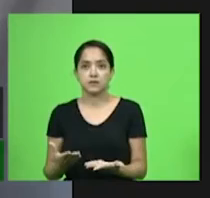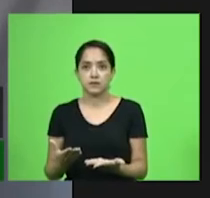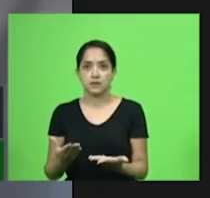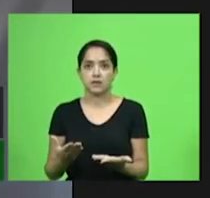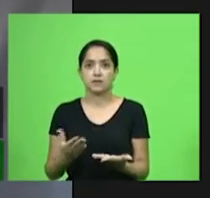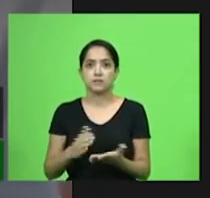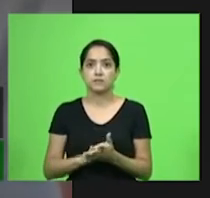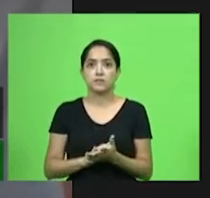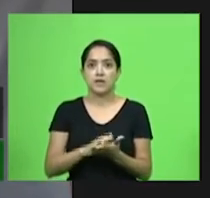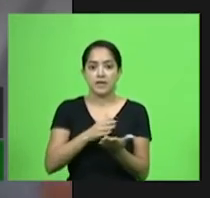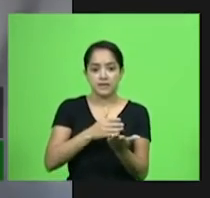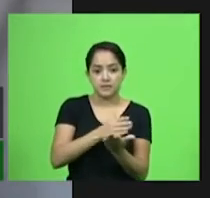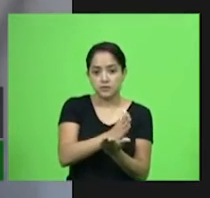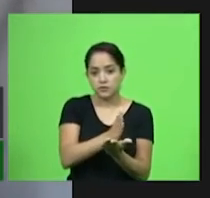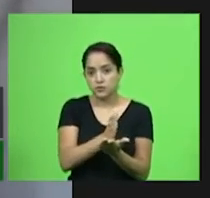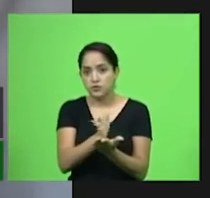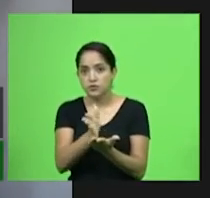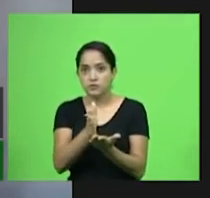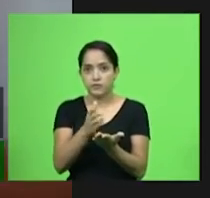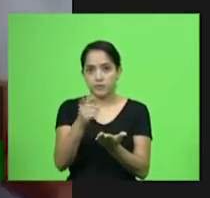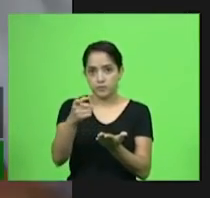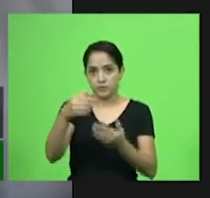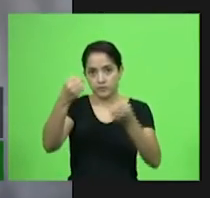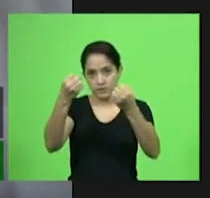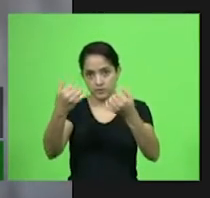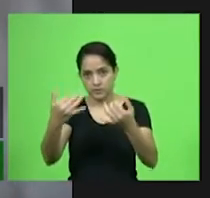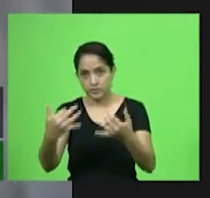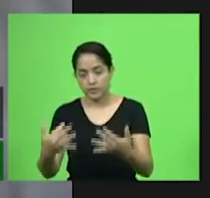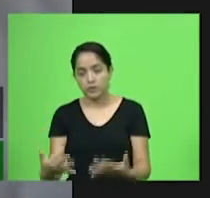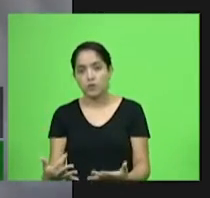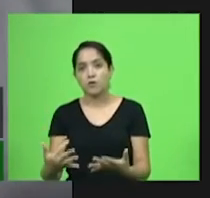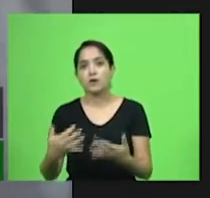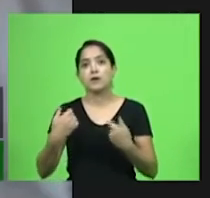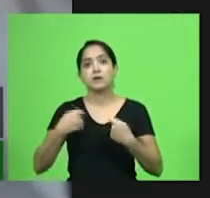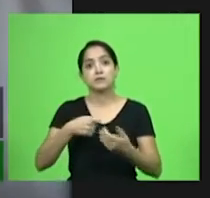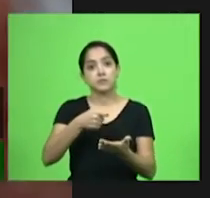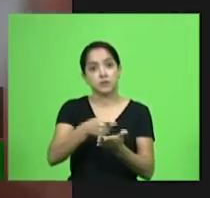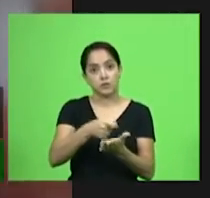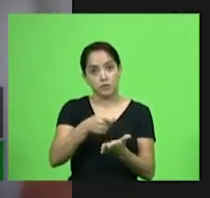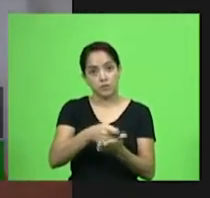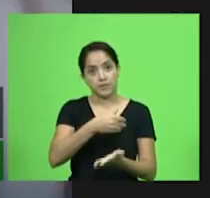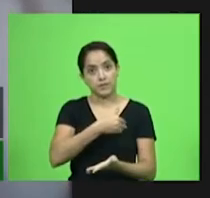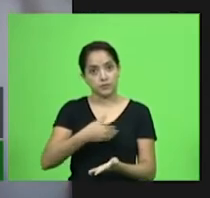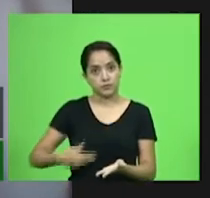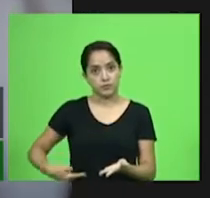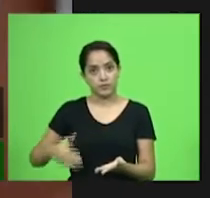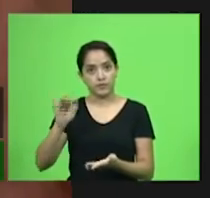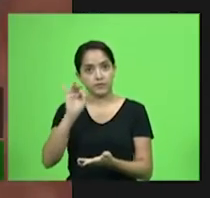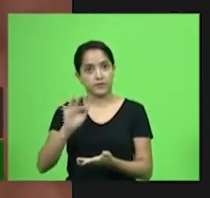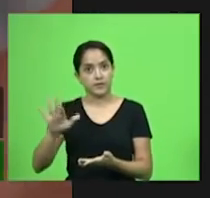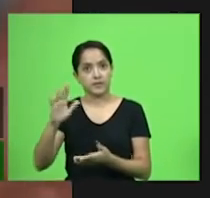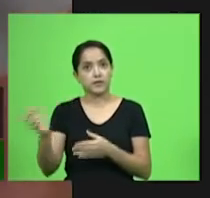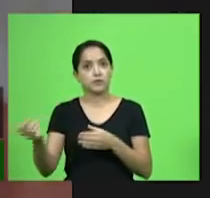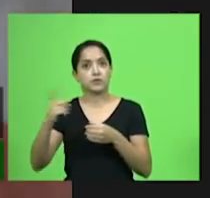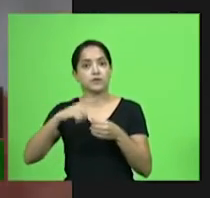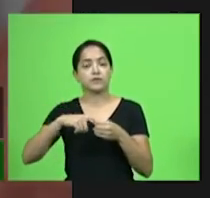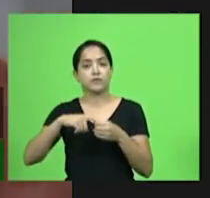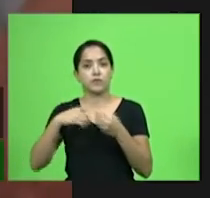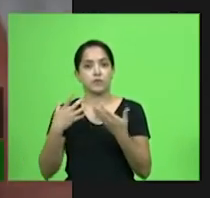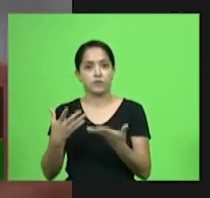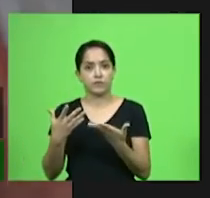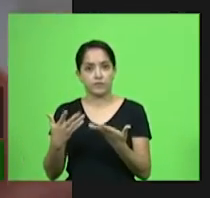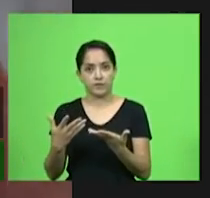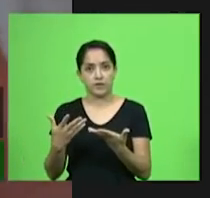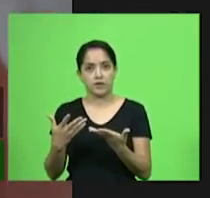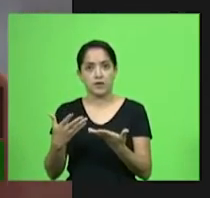desvios que V. Exª mencionou, mas vamos cobrar do governo federal que devolva, pelo amor de Deus, pelo